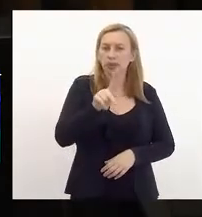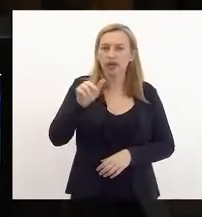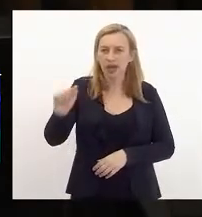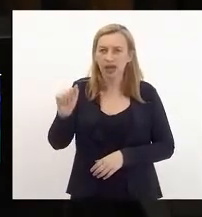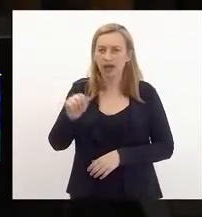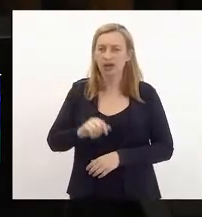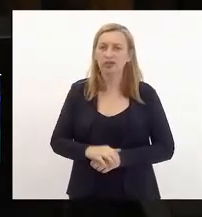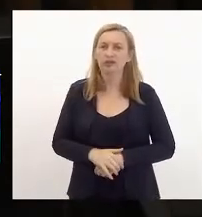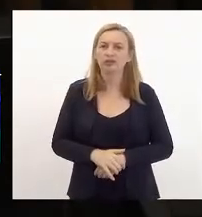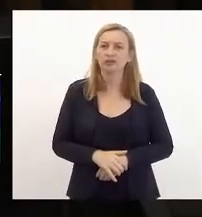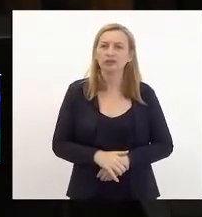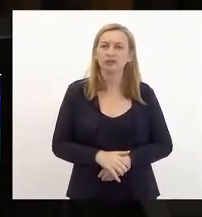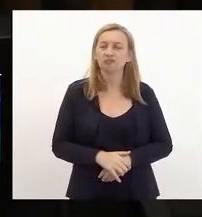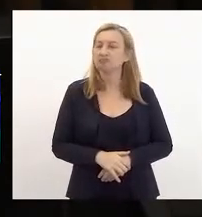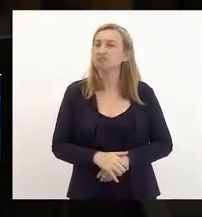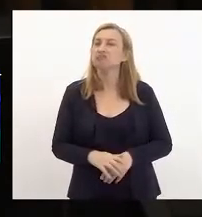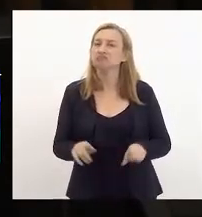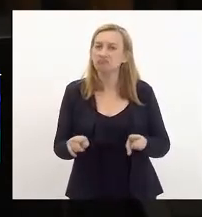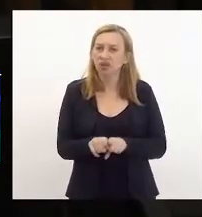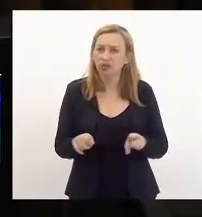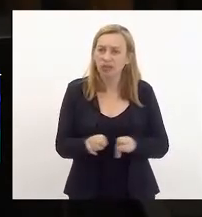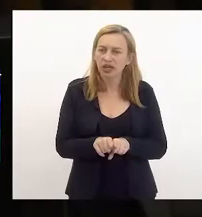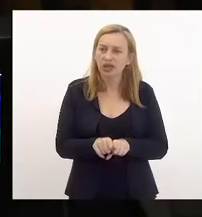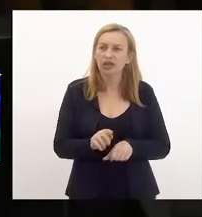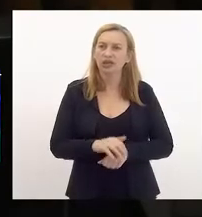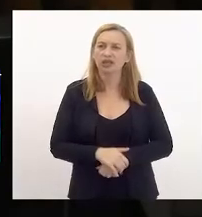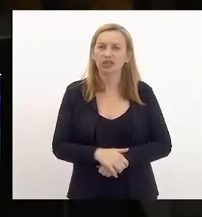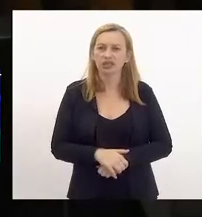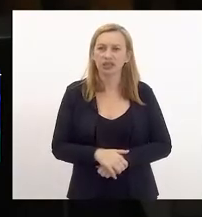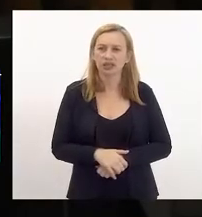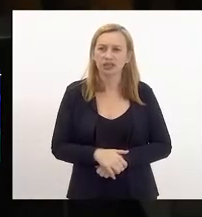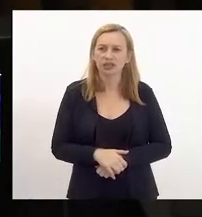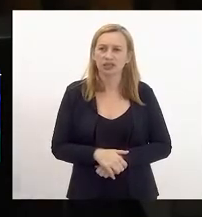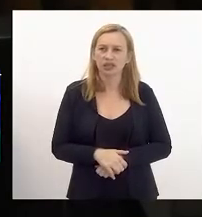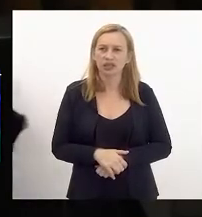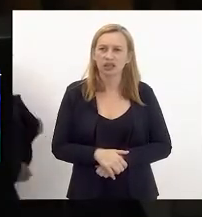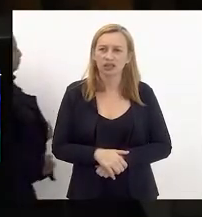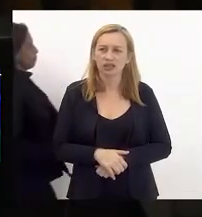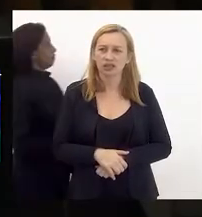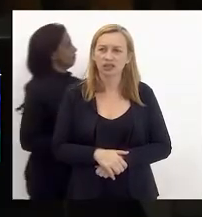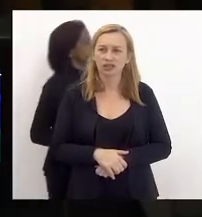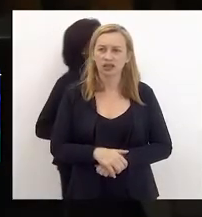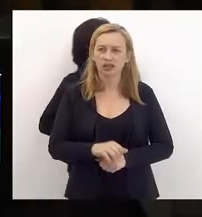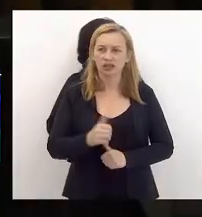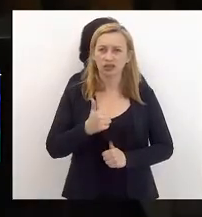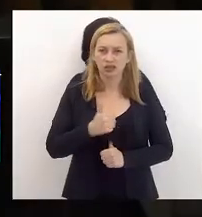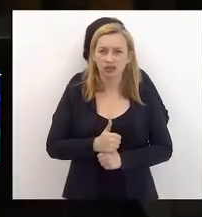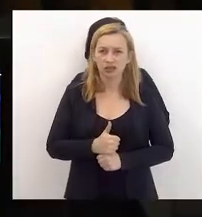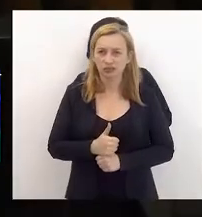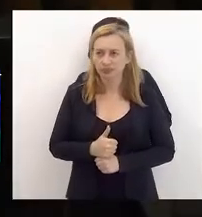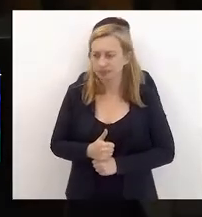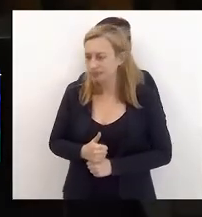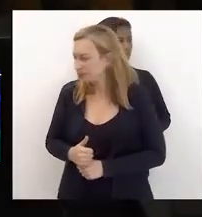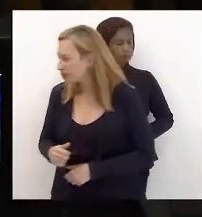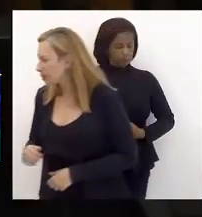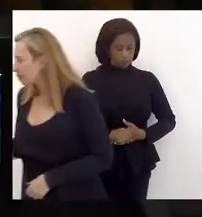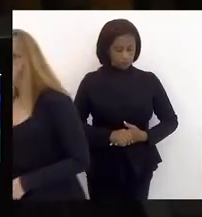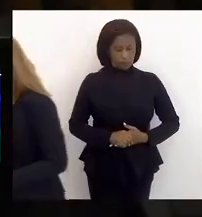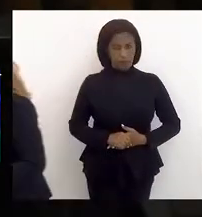Nacional, também é absolutamente inocuo, porque cada